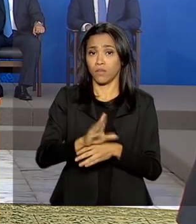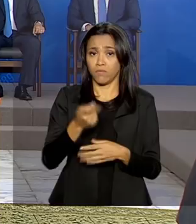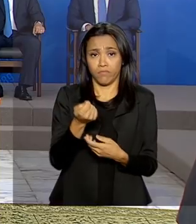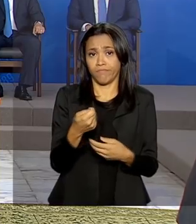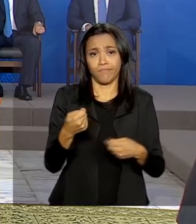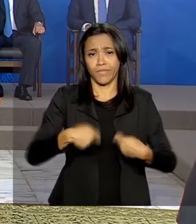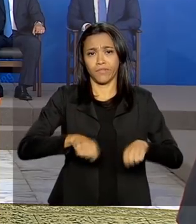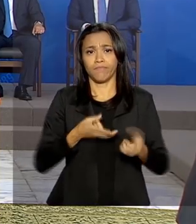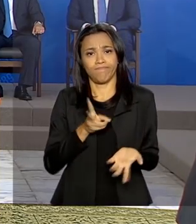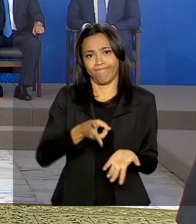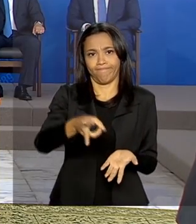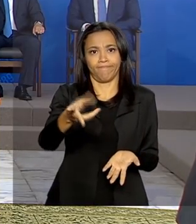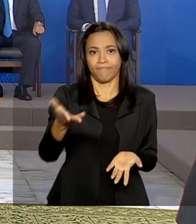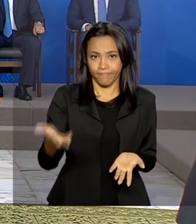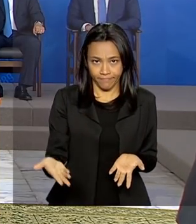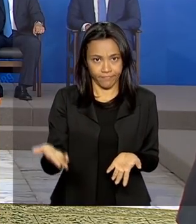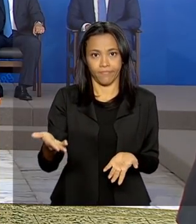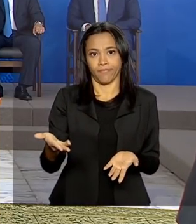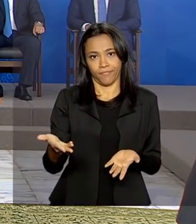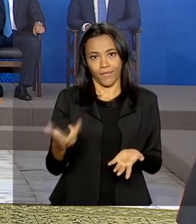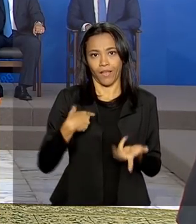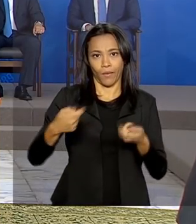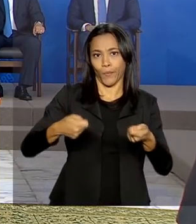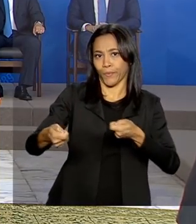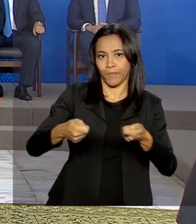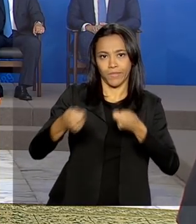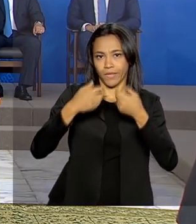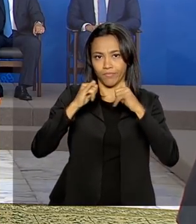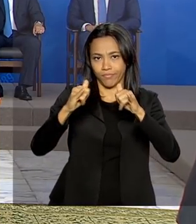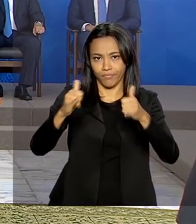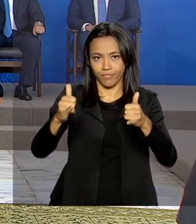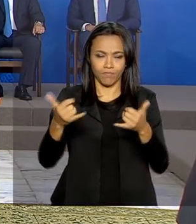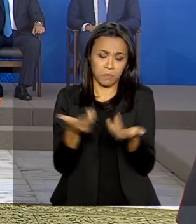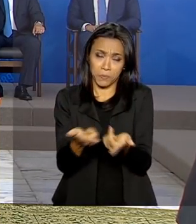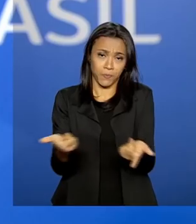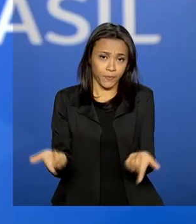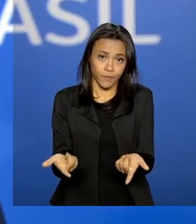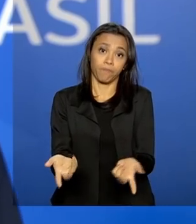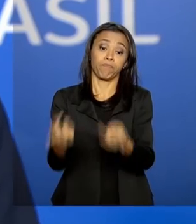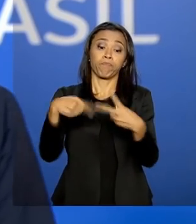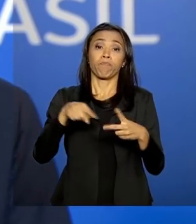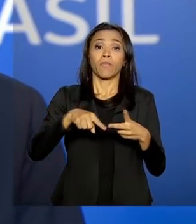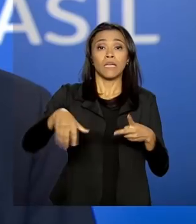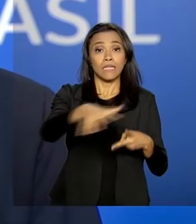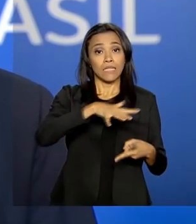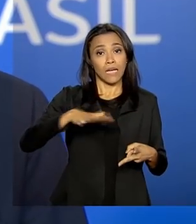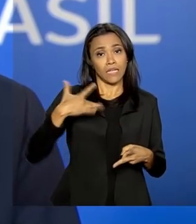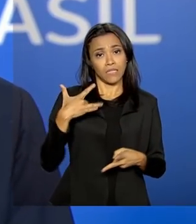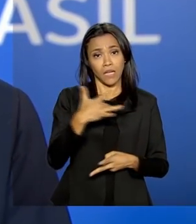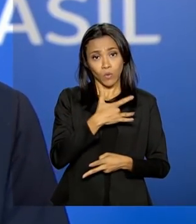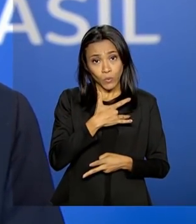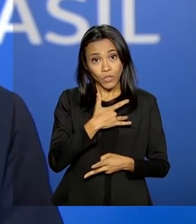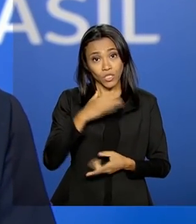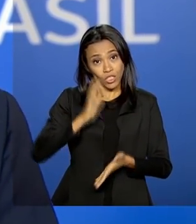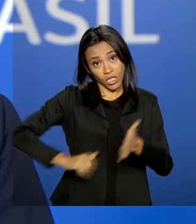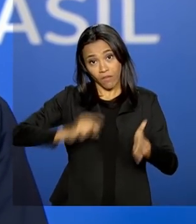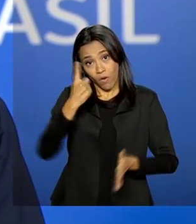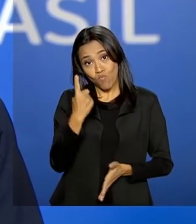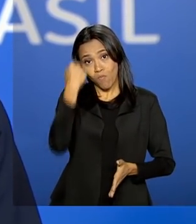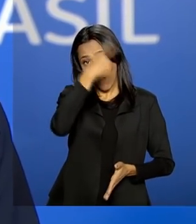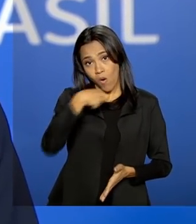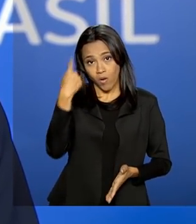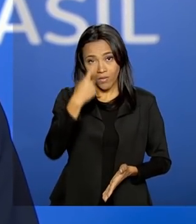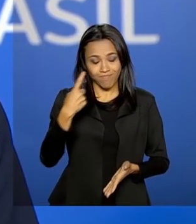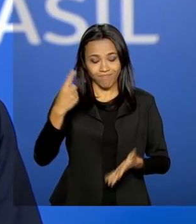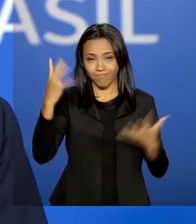ser, não economizava mais energia. E na área de saúde, mesmo sendo uma hora apenas, mexia